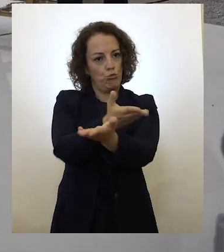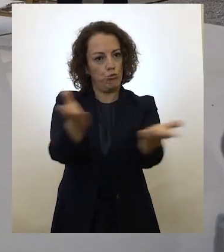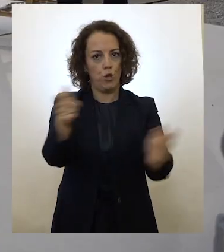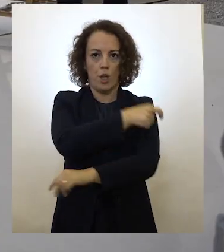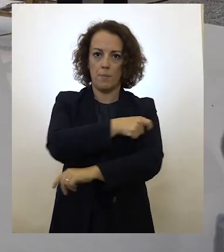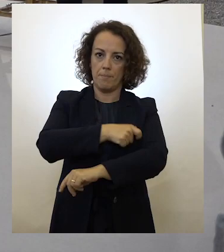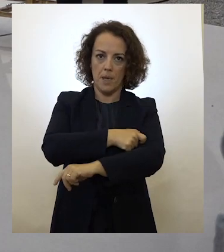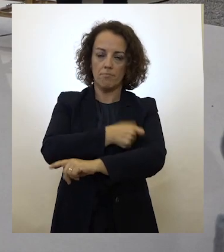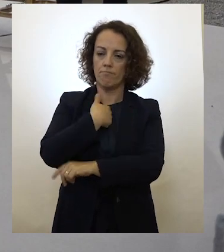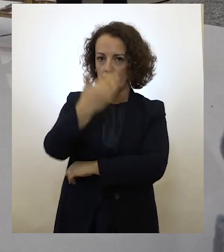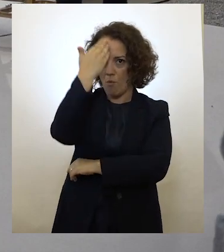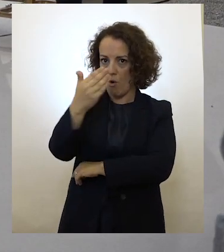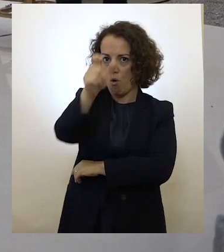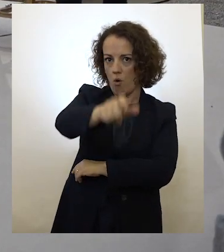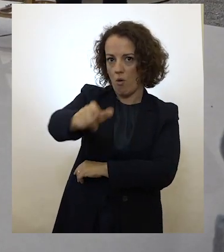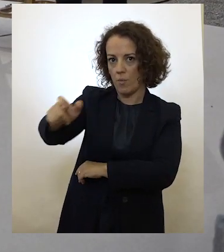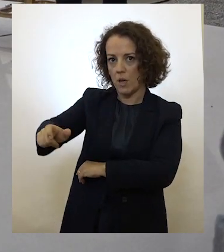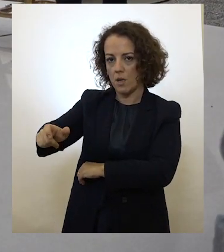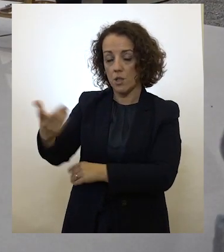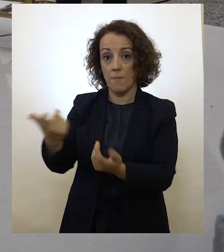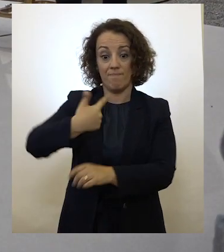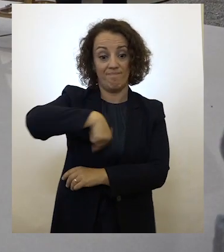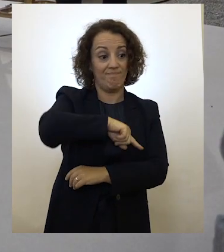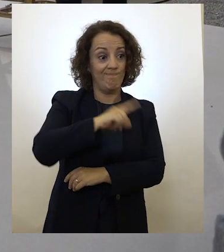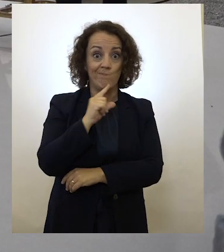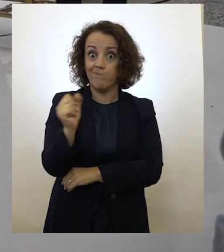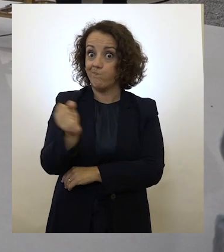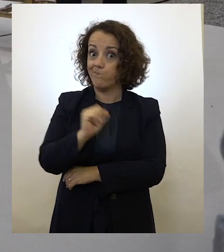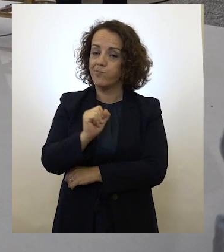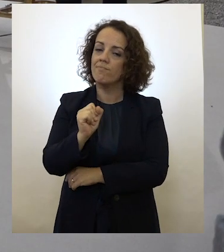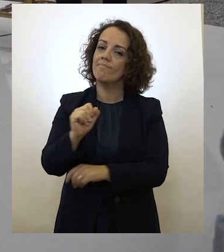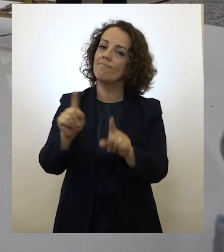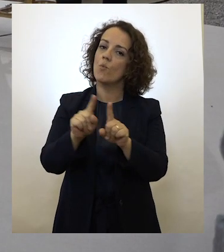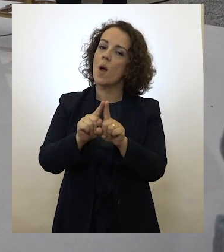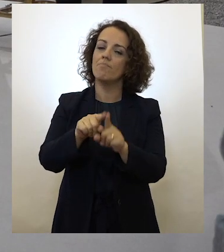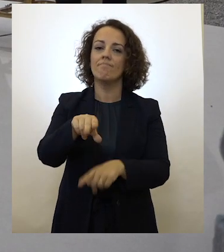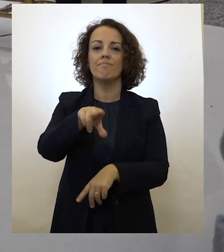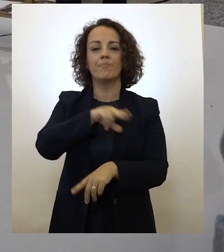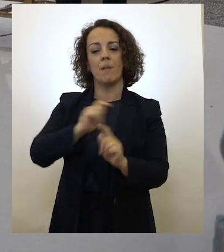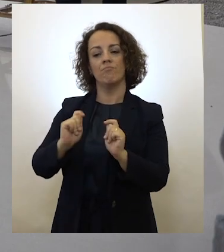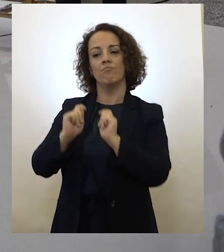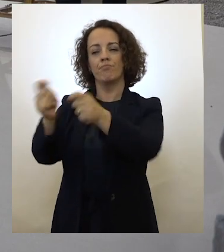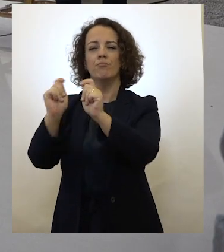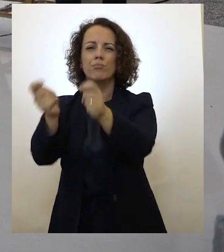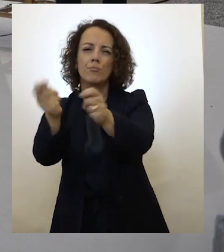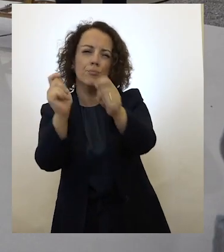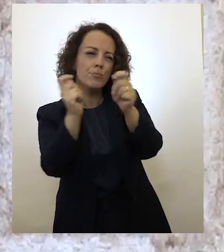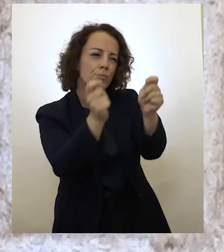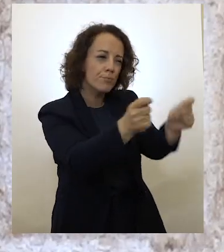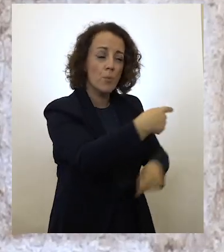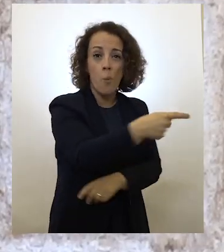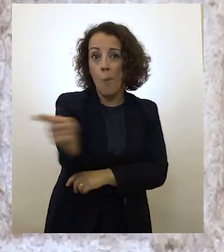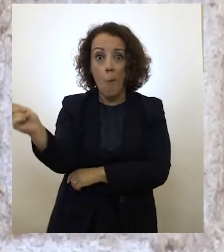vosso nome essa homenagem. E não podendo galardoar simbolicamente todos eles,